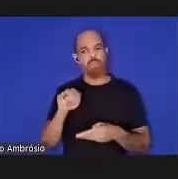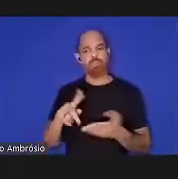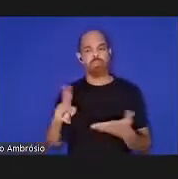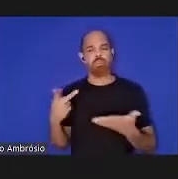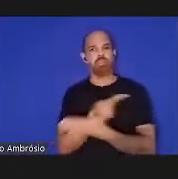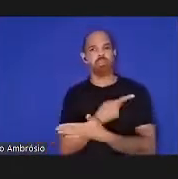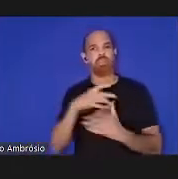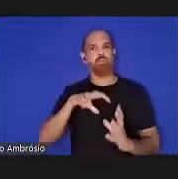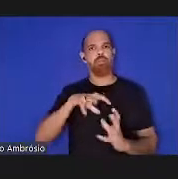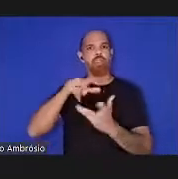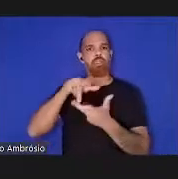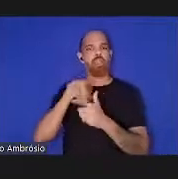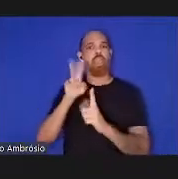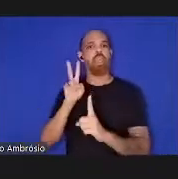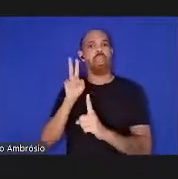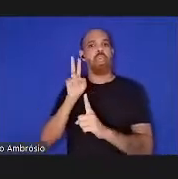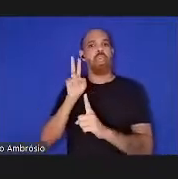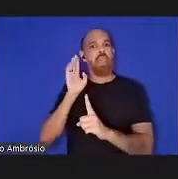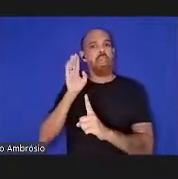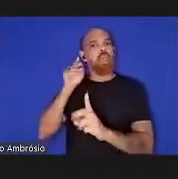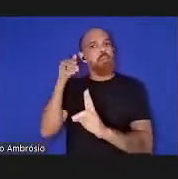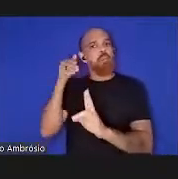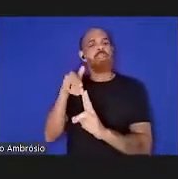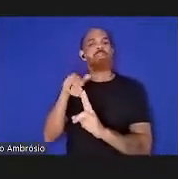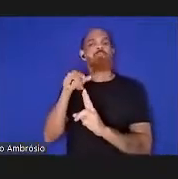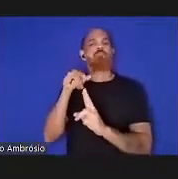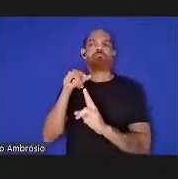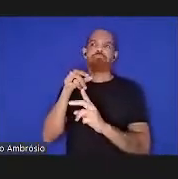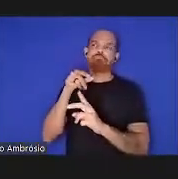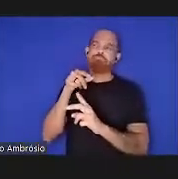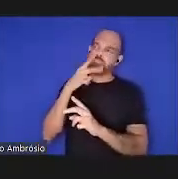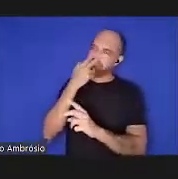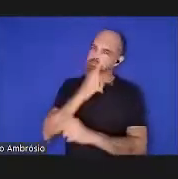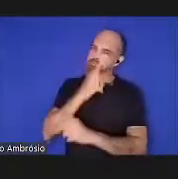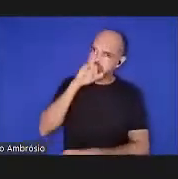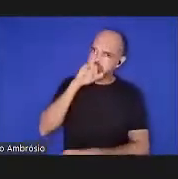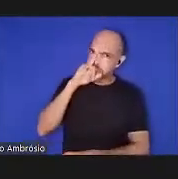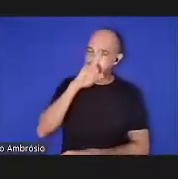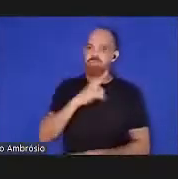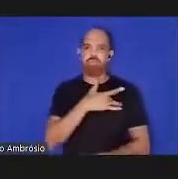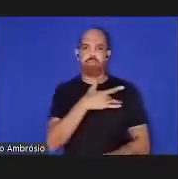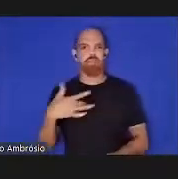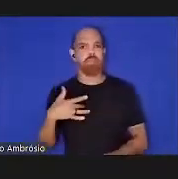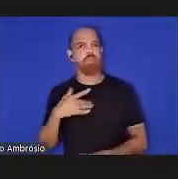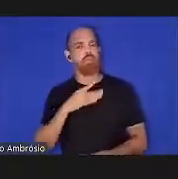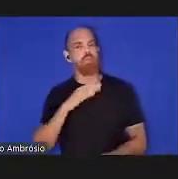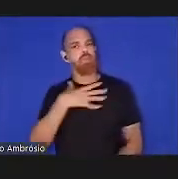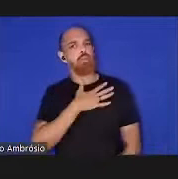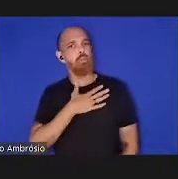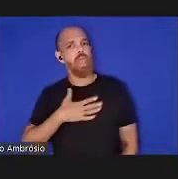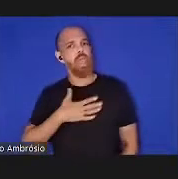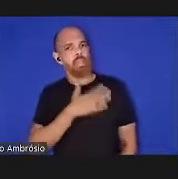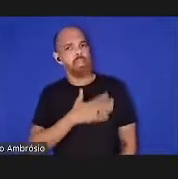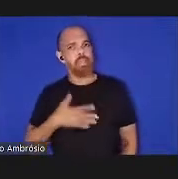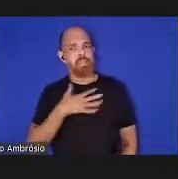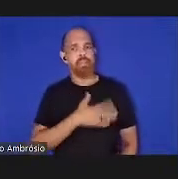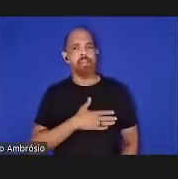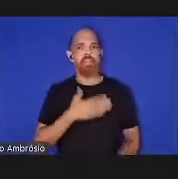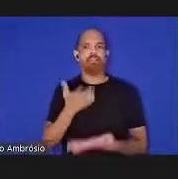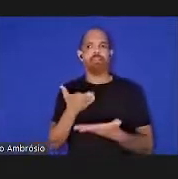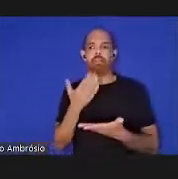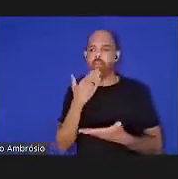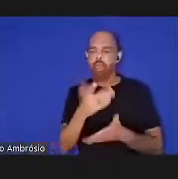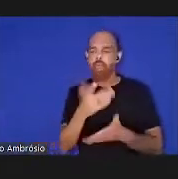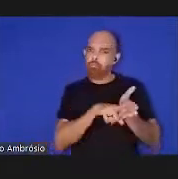representam perigos urgentes para a saúde bem-estar e sustentabilidade humana e pede recurso imediato à pesquisa